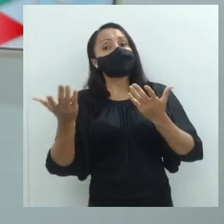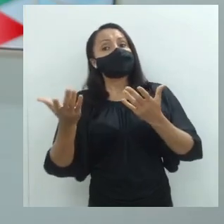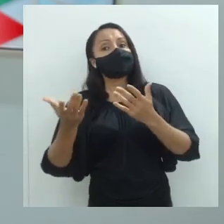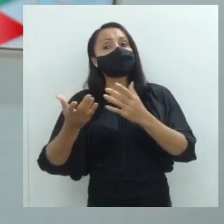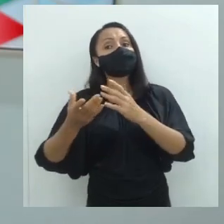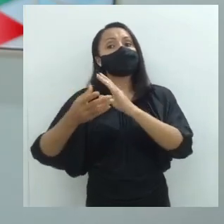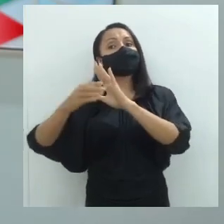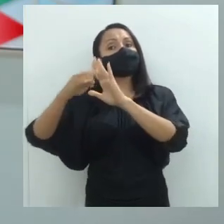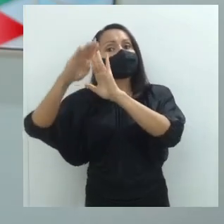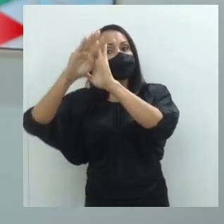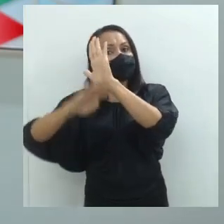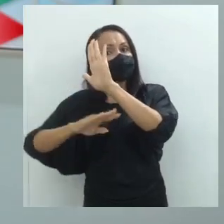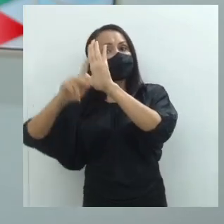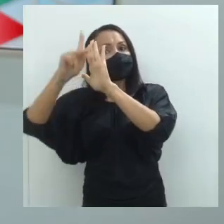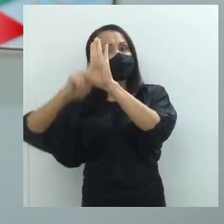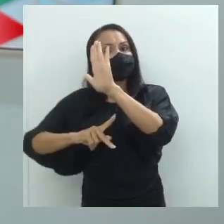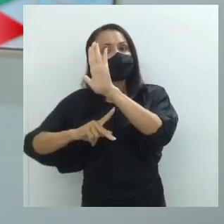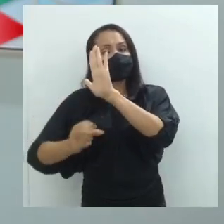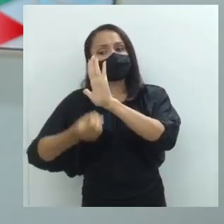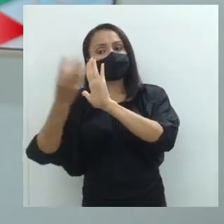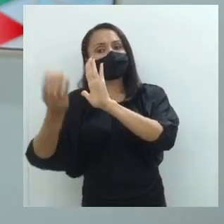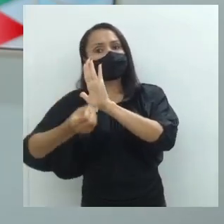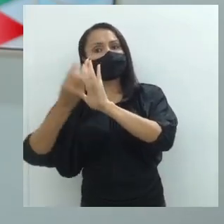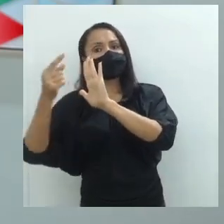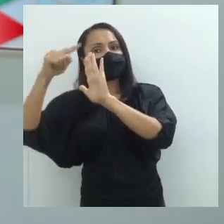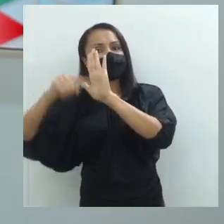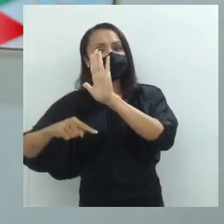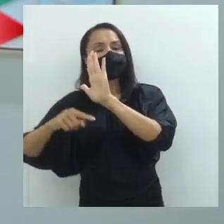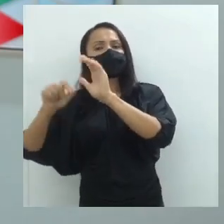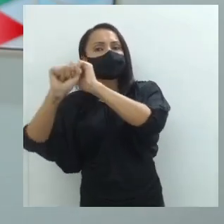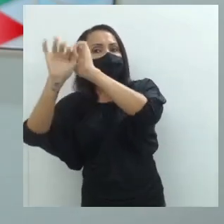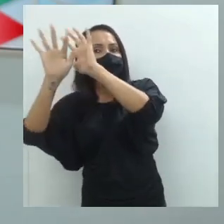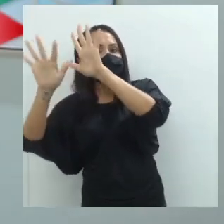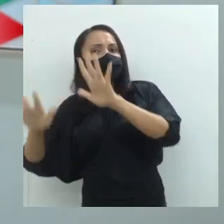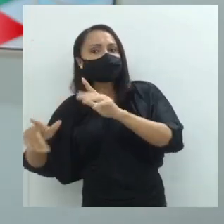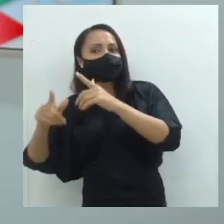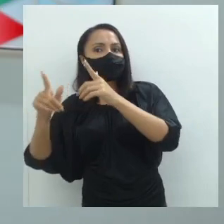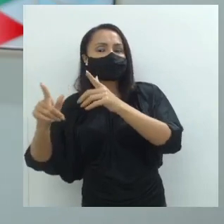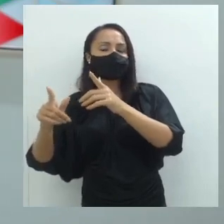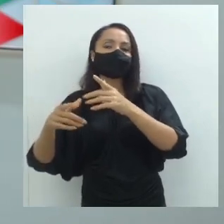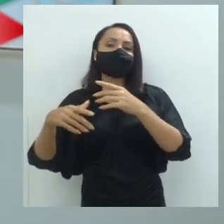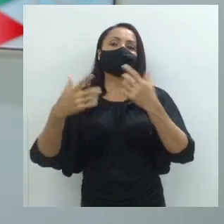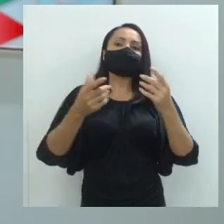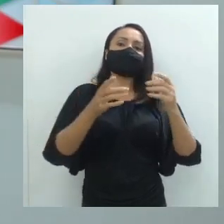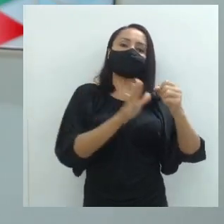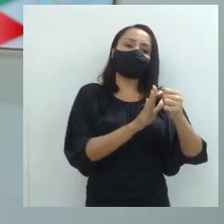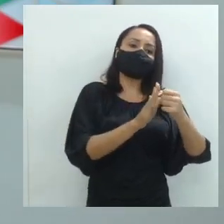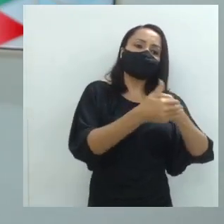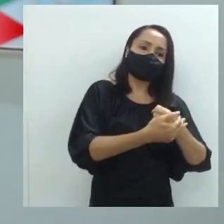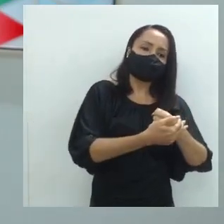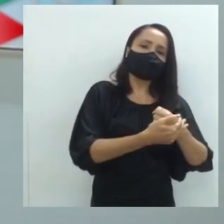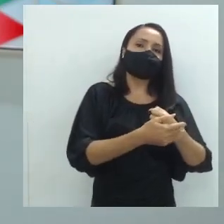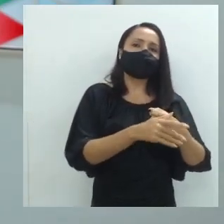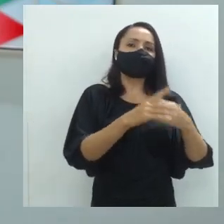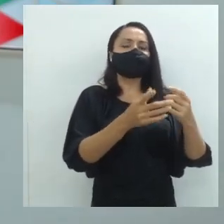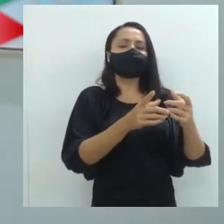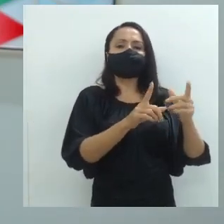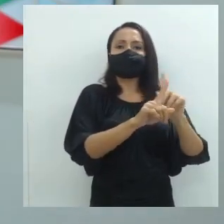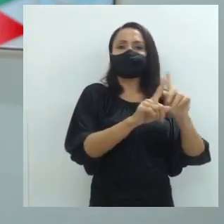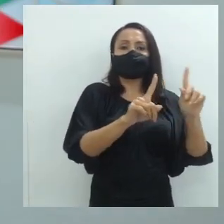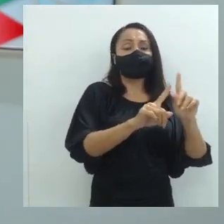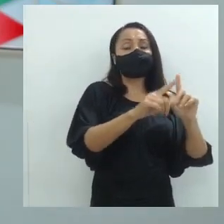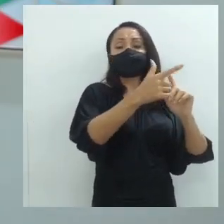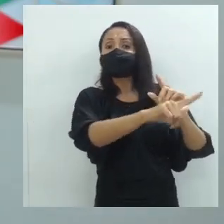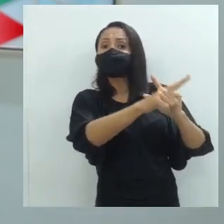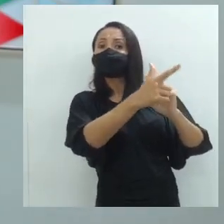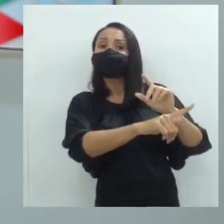são aquelas que estão expressas no texto, estão claras, postas, implícitas são o não dito,